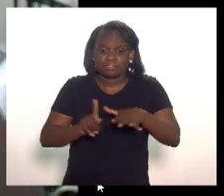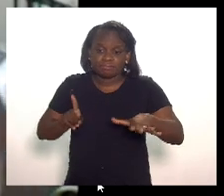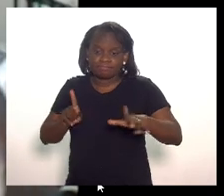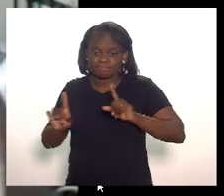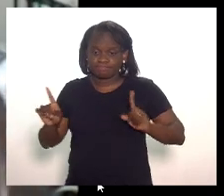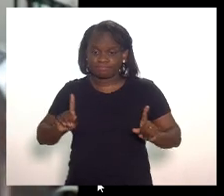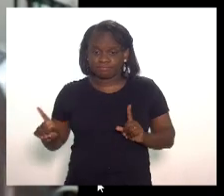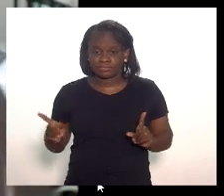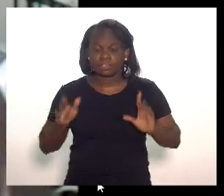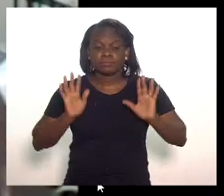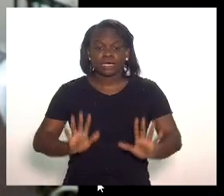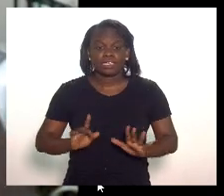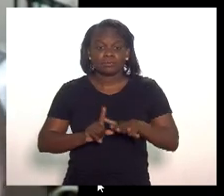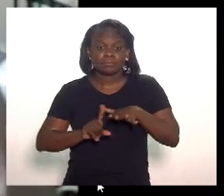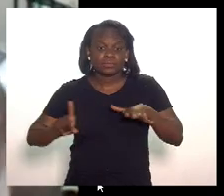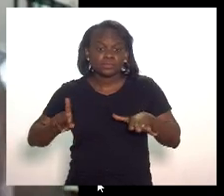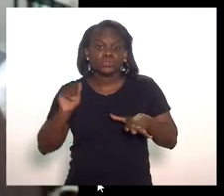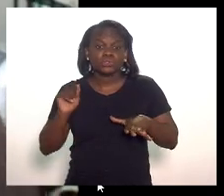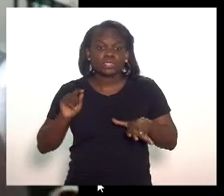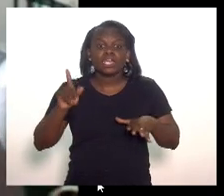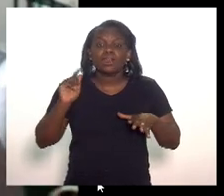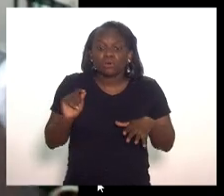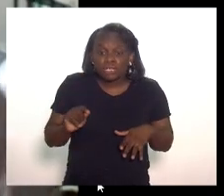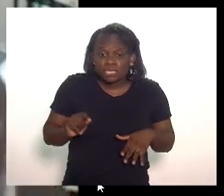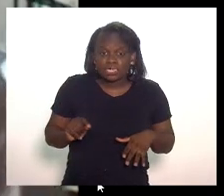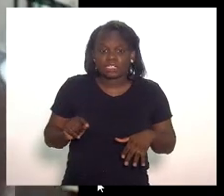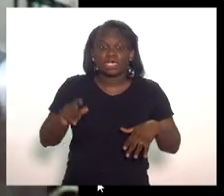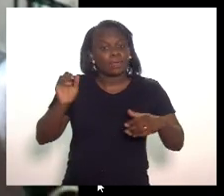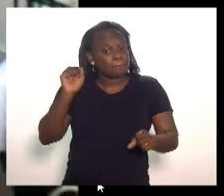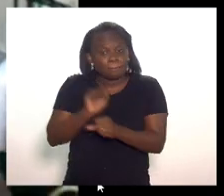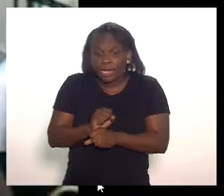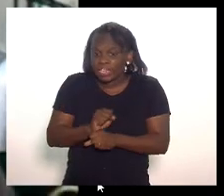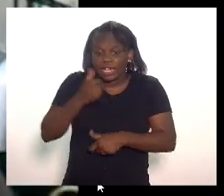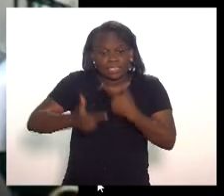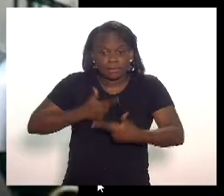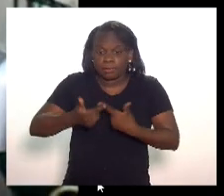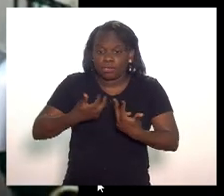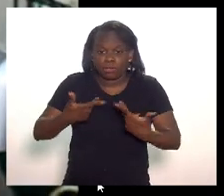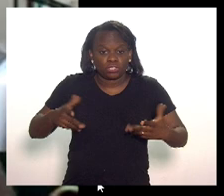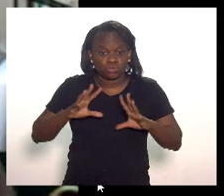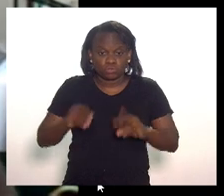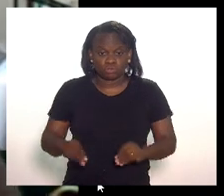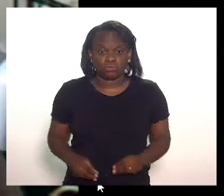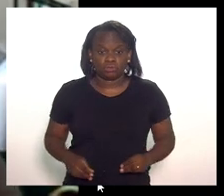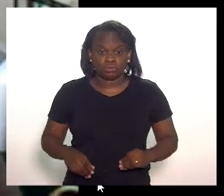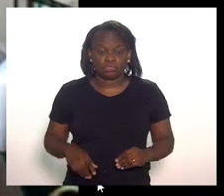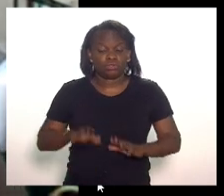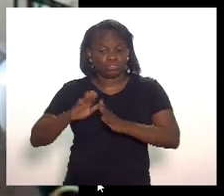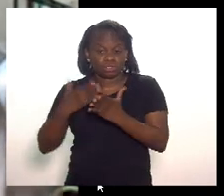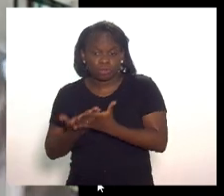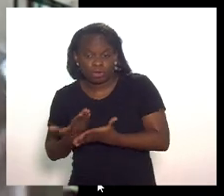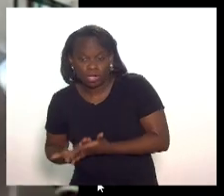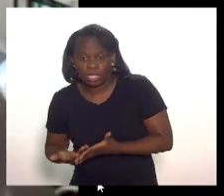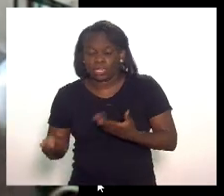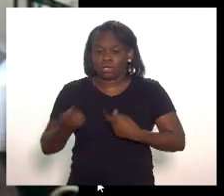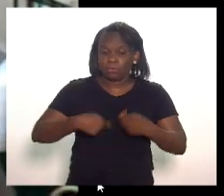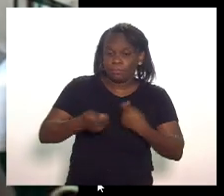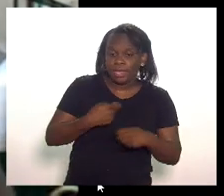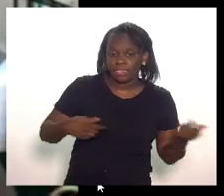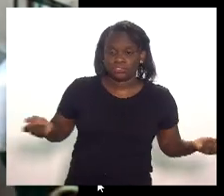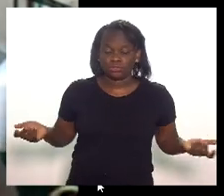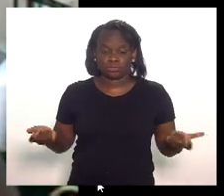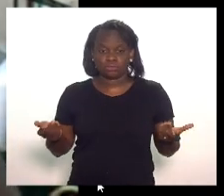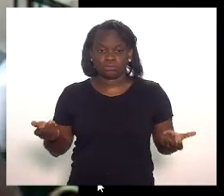distanciamento social significa o que? paralisação das atividades escolares comerciais